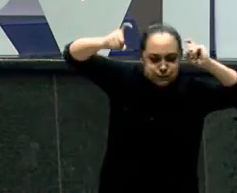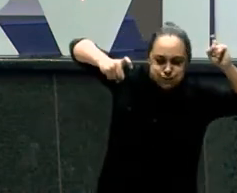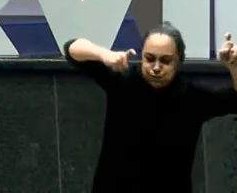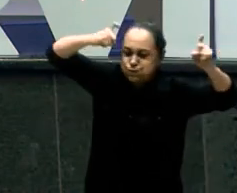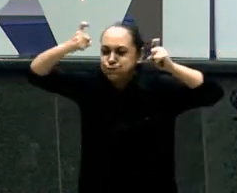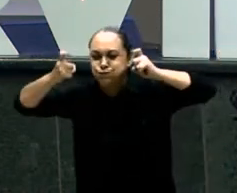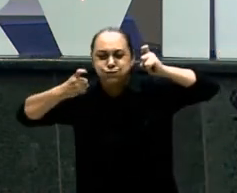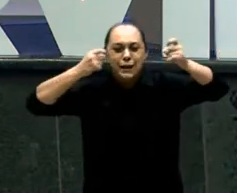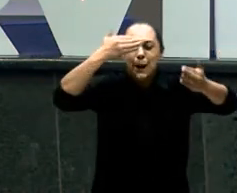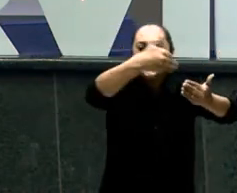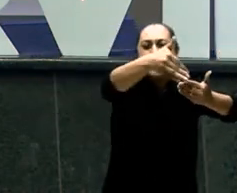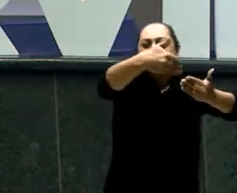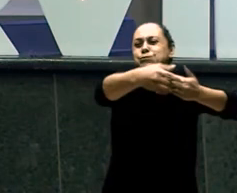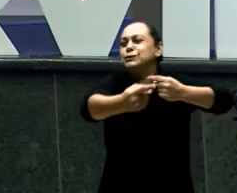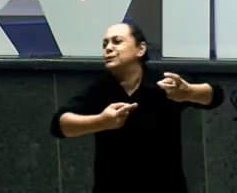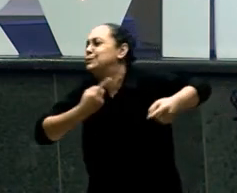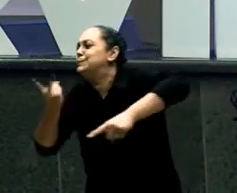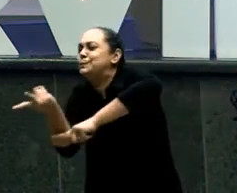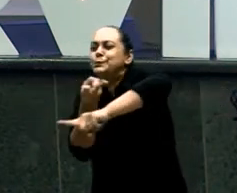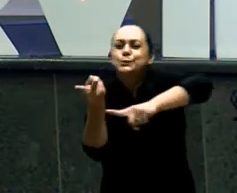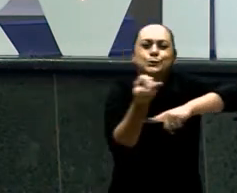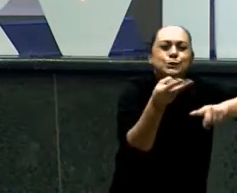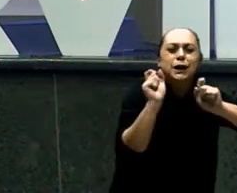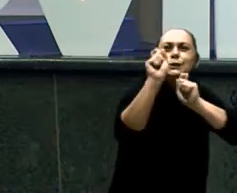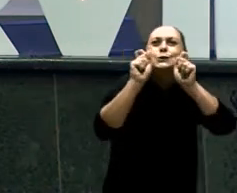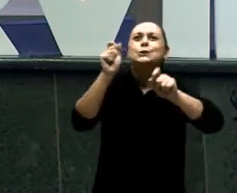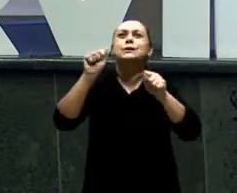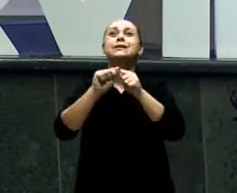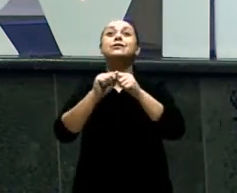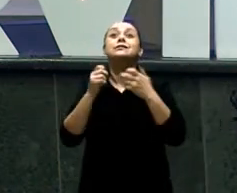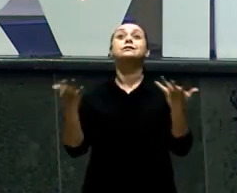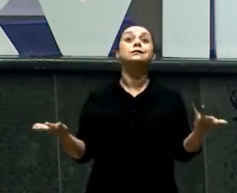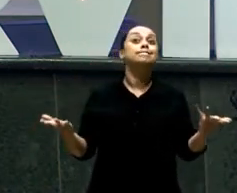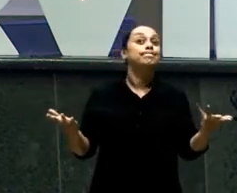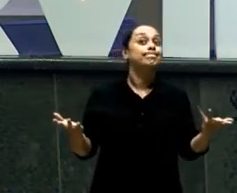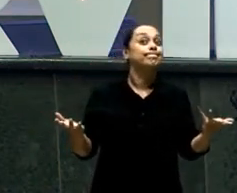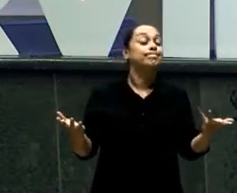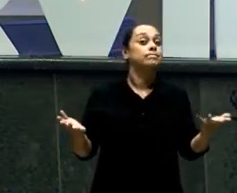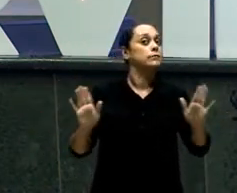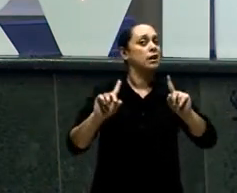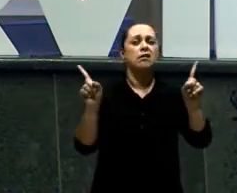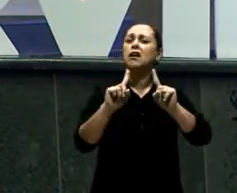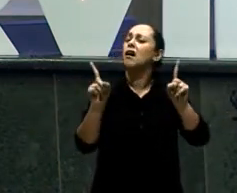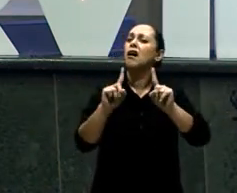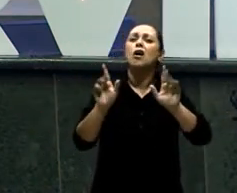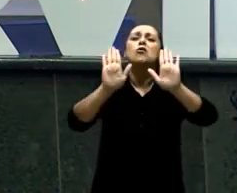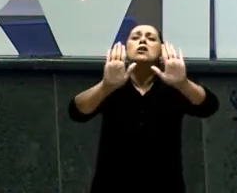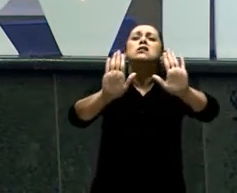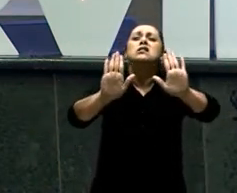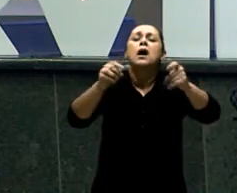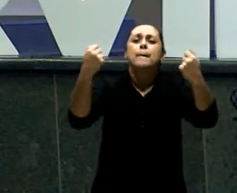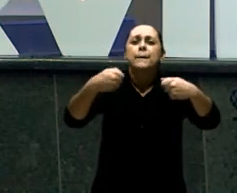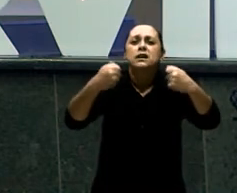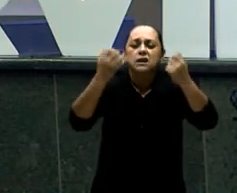Que será melhor Será Mais bem que isto Terá mais pessoas Em volta Vai dizer Não, não, não Eu